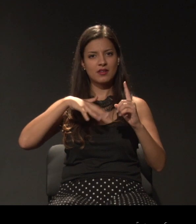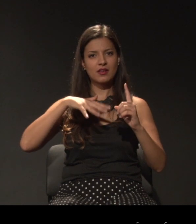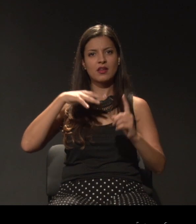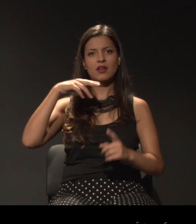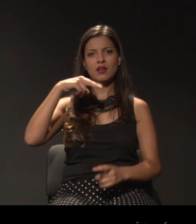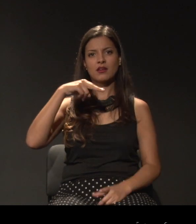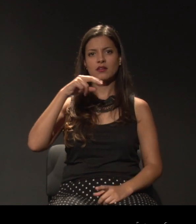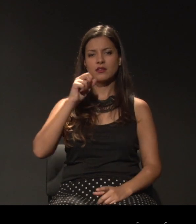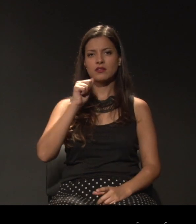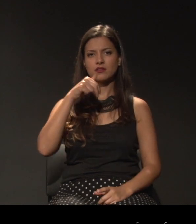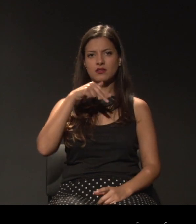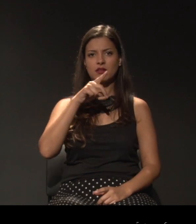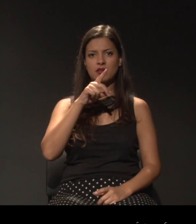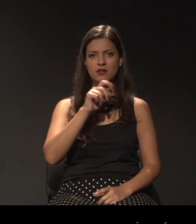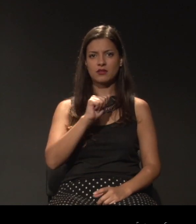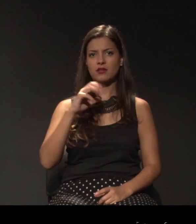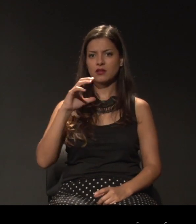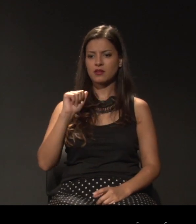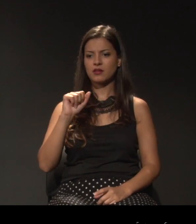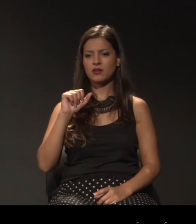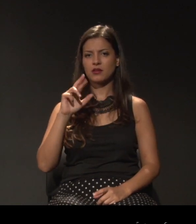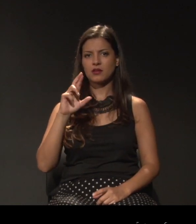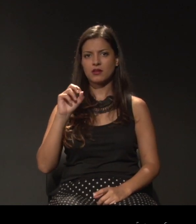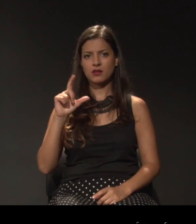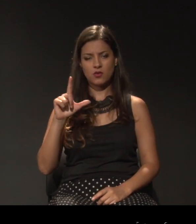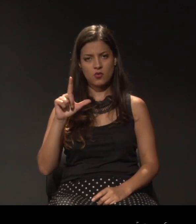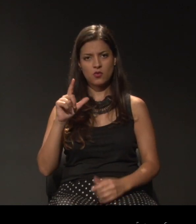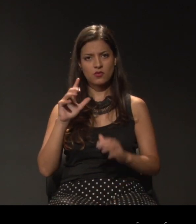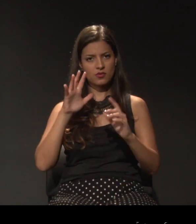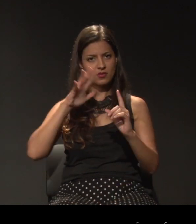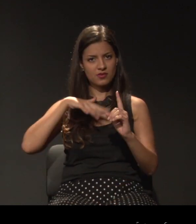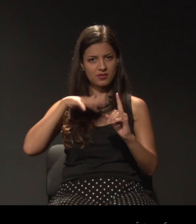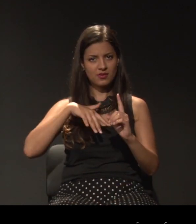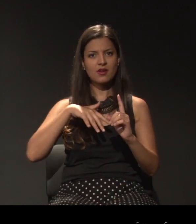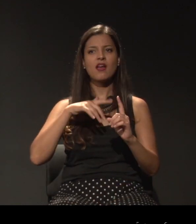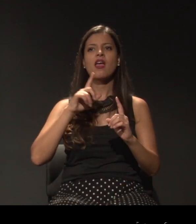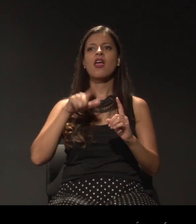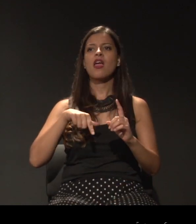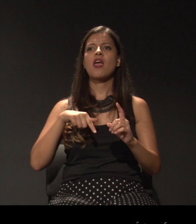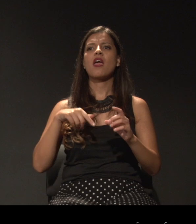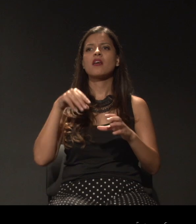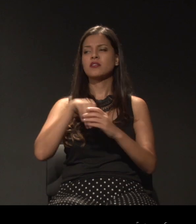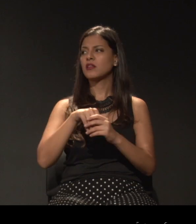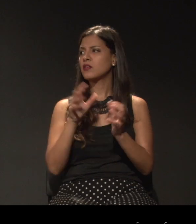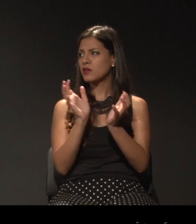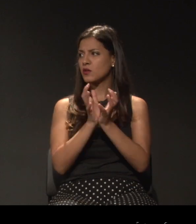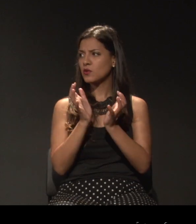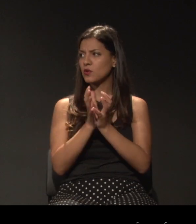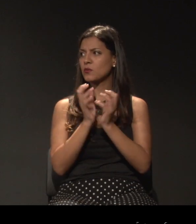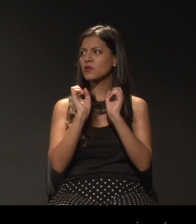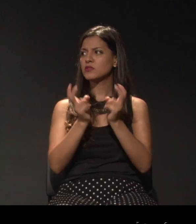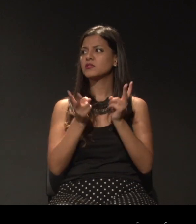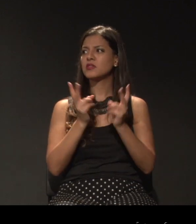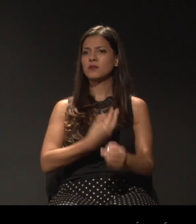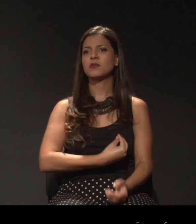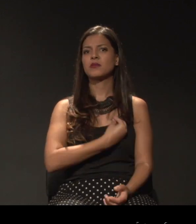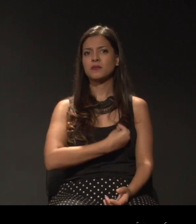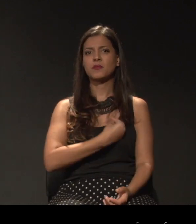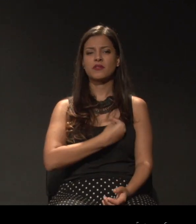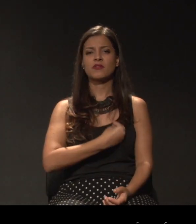e à Carol, que são as duas representatividades do grupo que estão sempre presentes na minha vida.